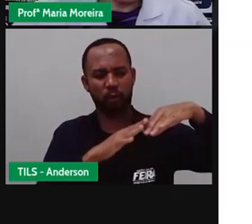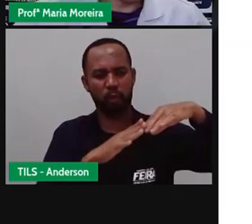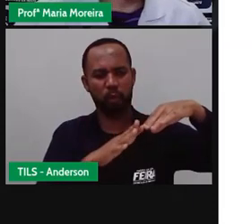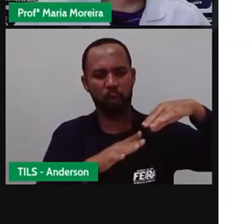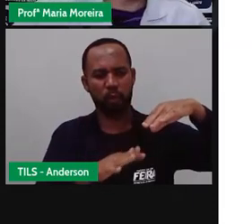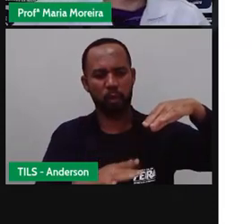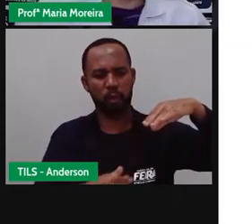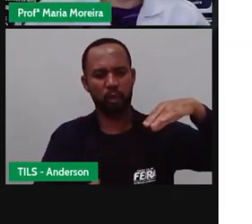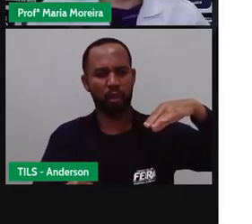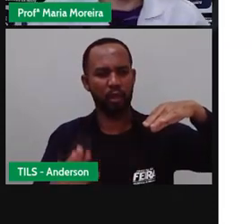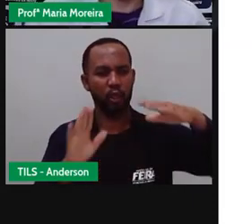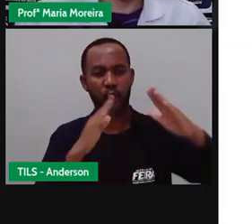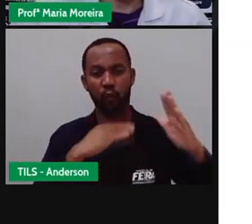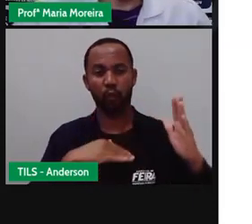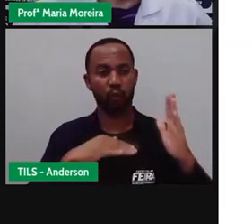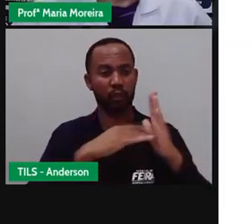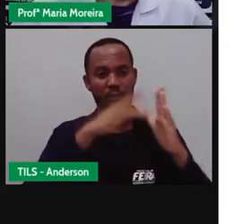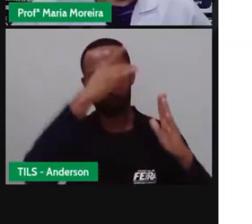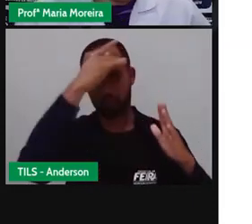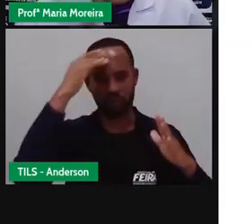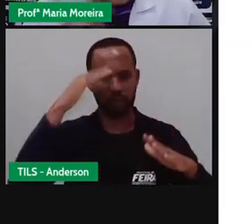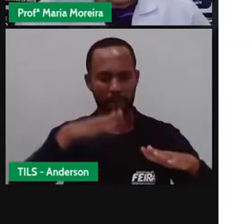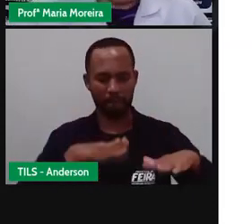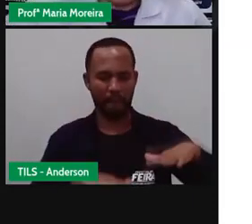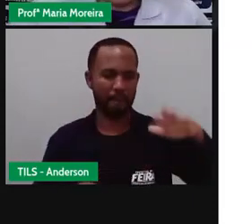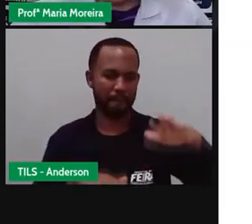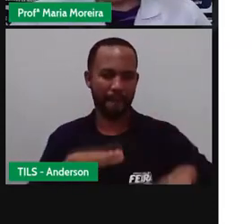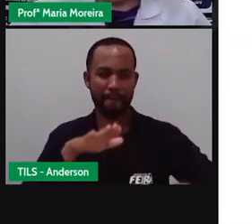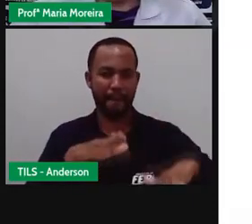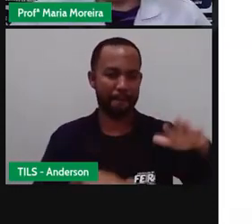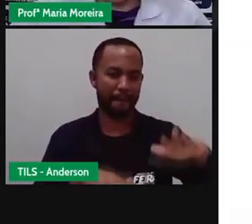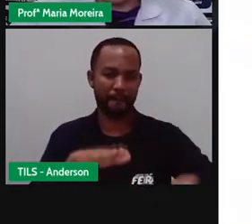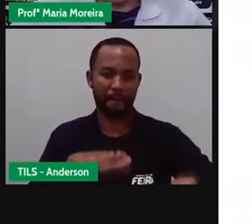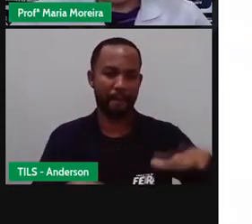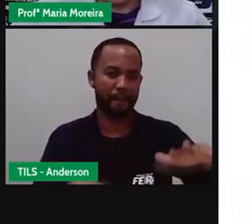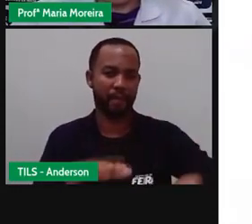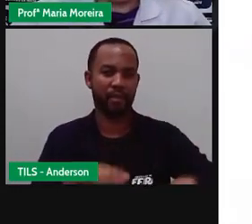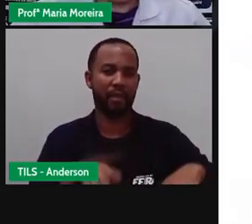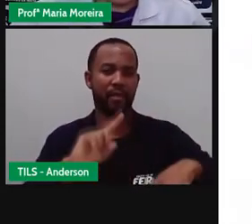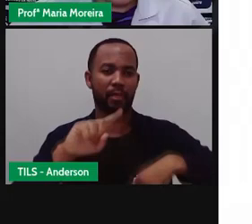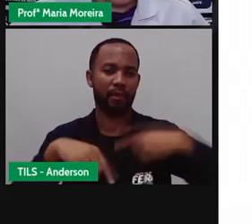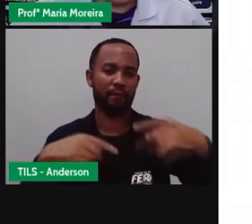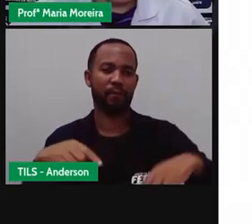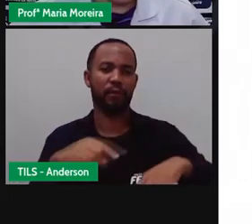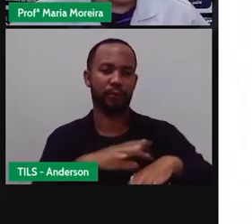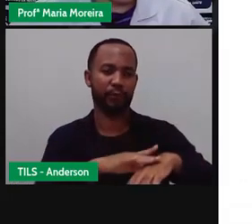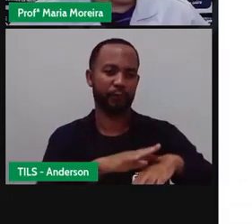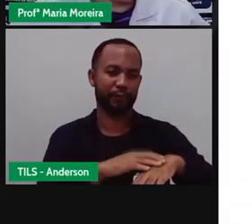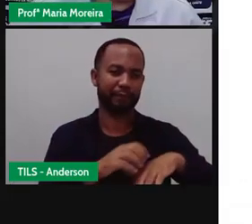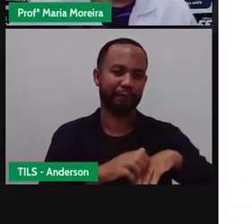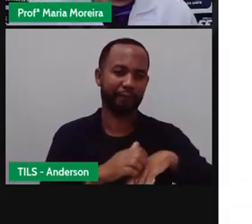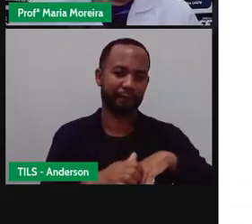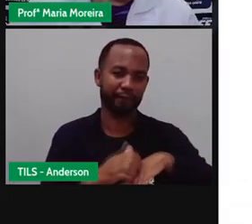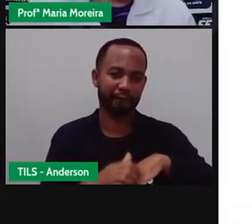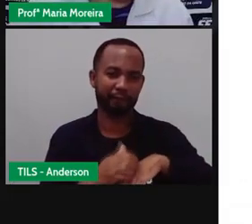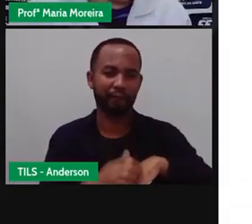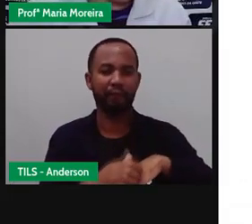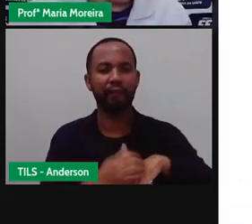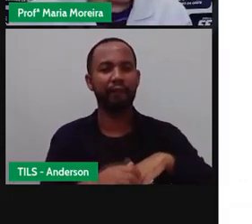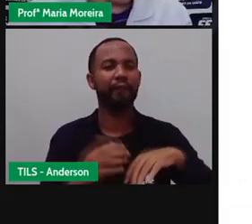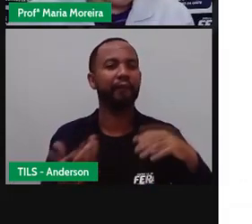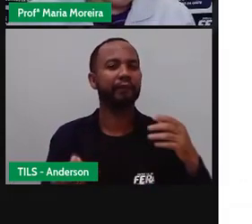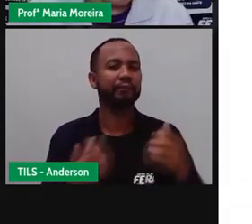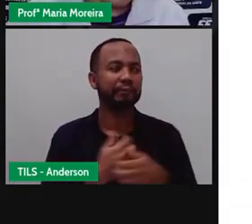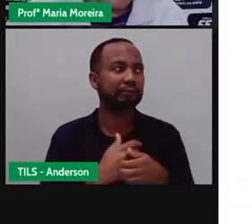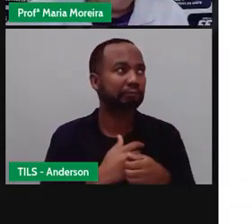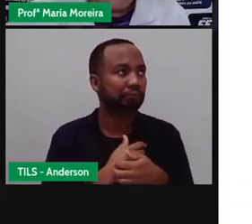E aí todo mundo pisando Alguém vai pegar uma doencinha aí, não vai? Uma frieira, né? Uma micose,